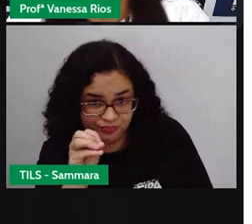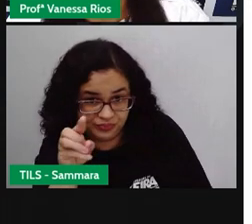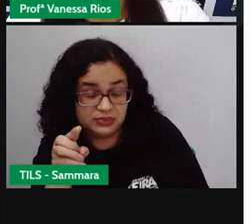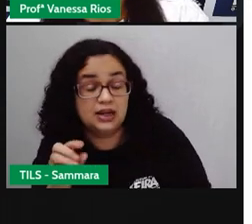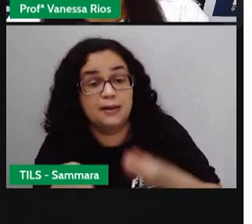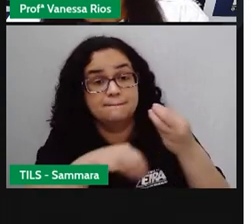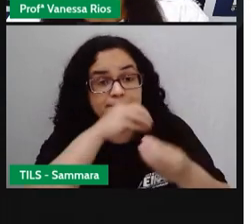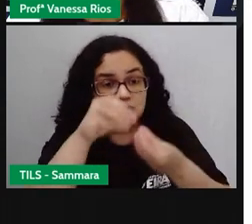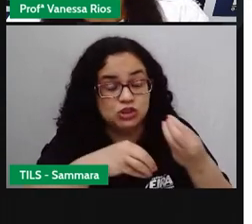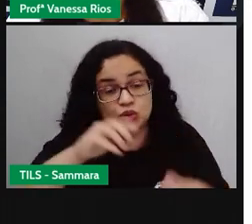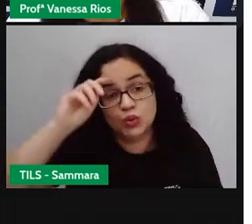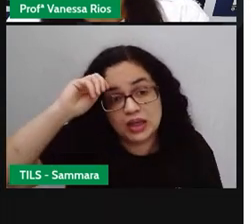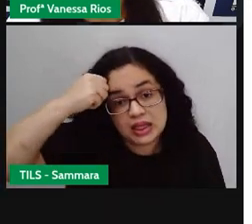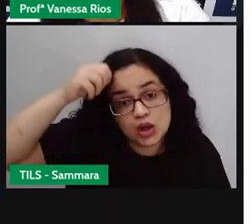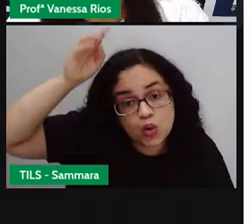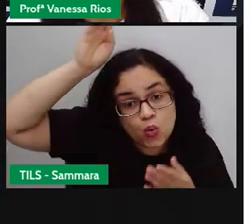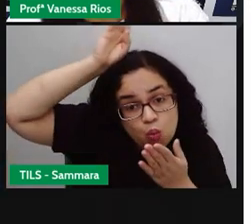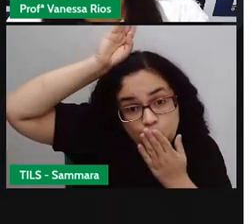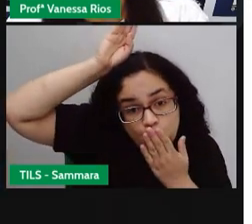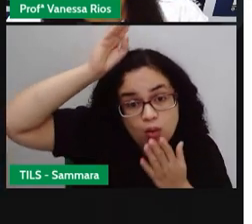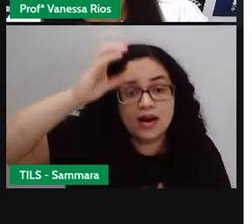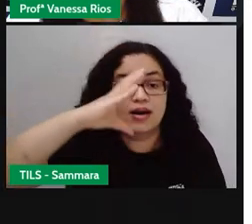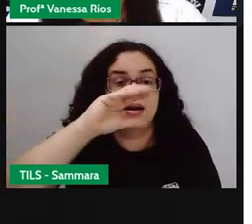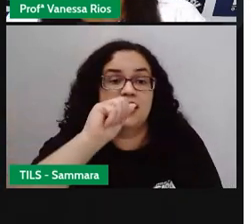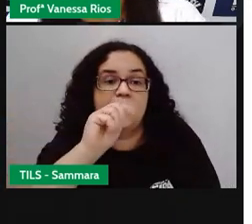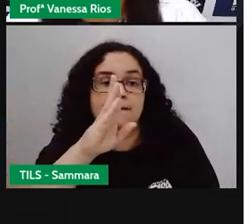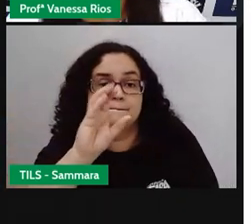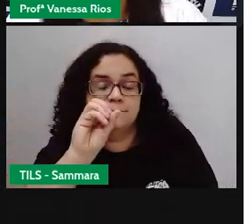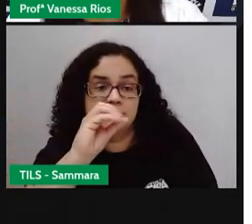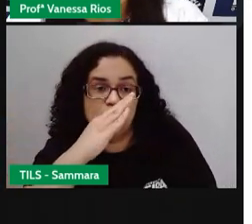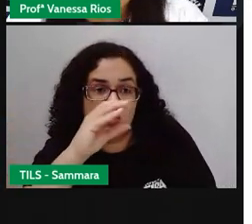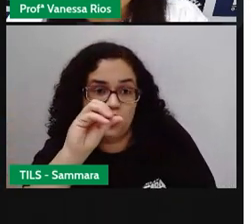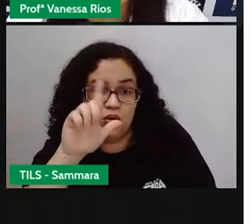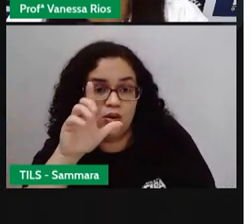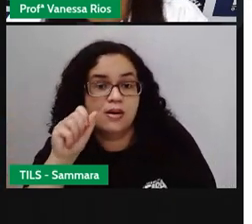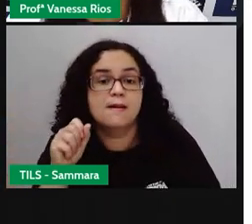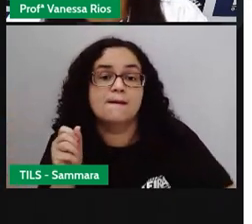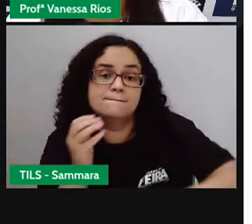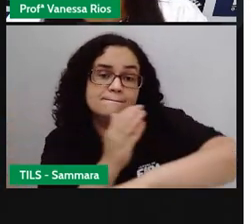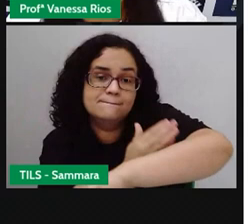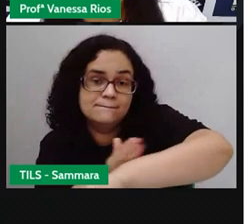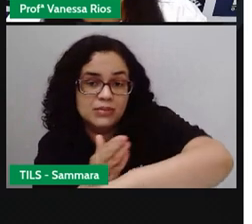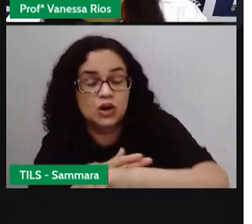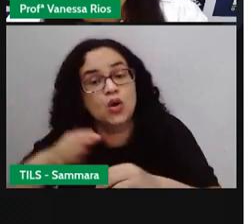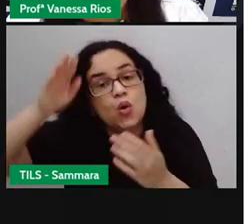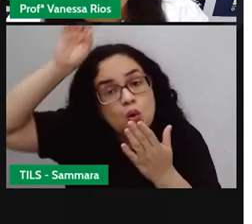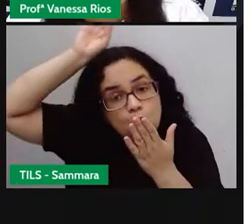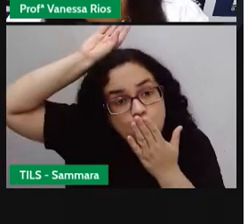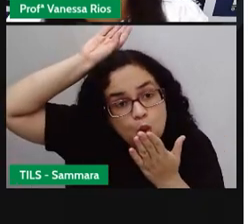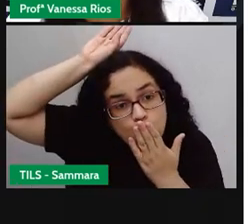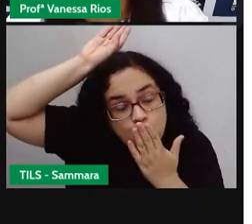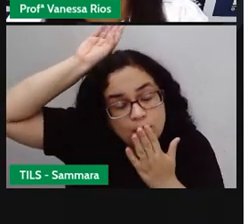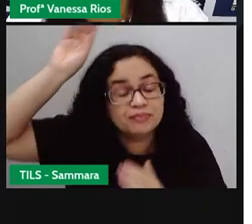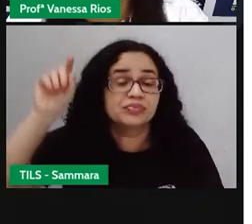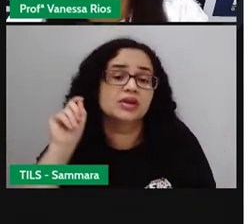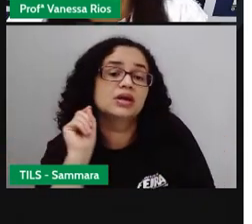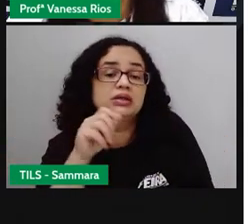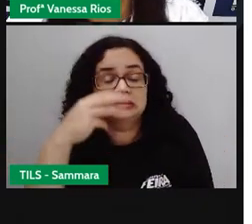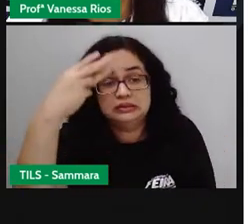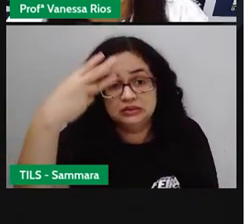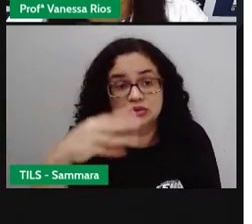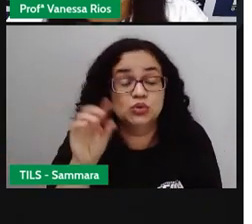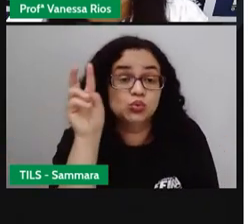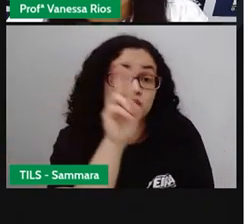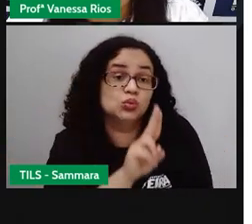negro com o índio, e o caboclo, que define aí a mistura do branco com o índio. Essas definições, elas